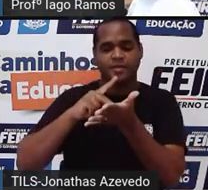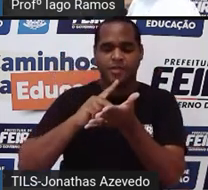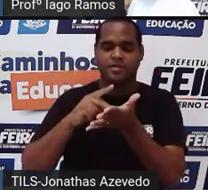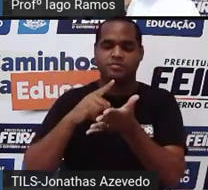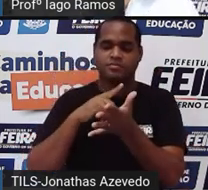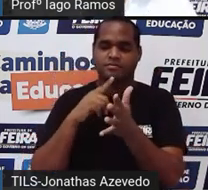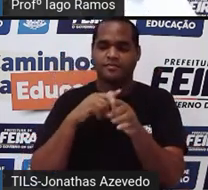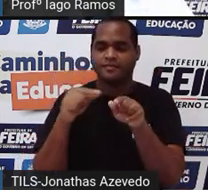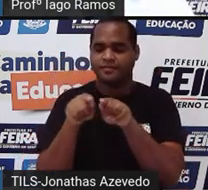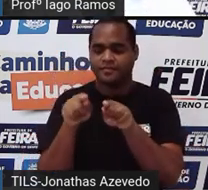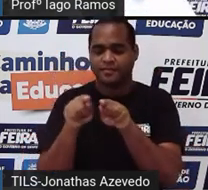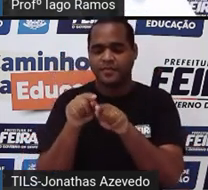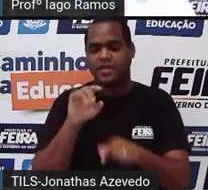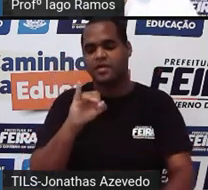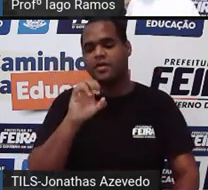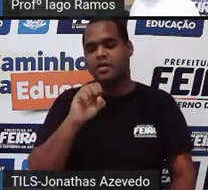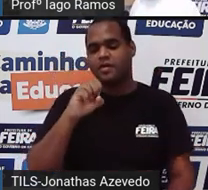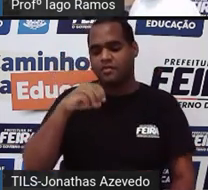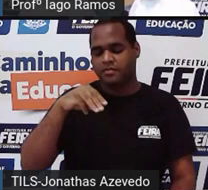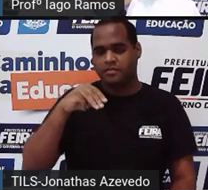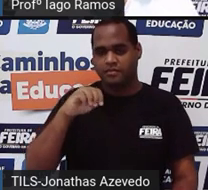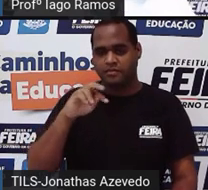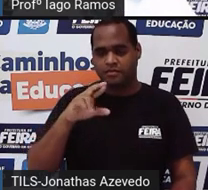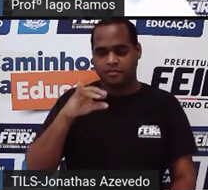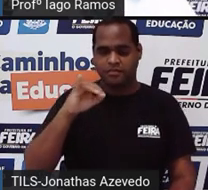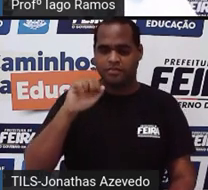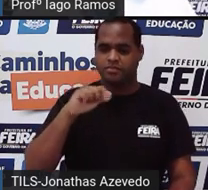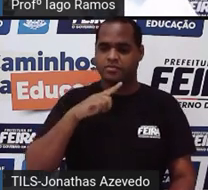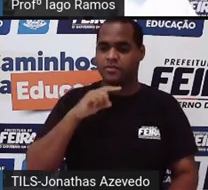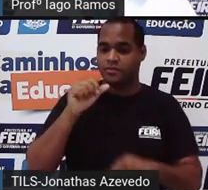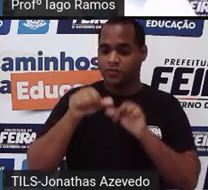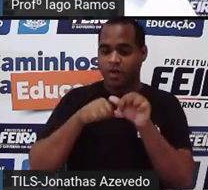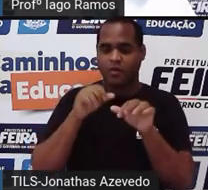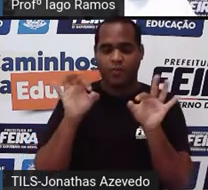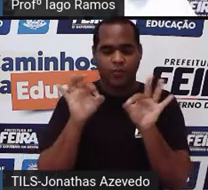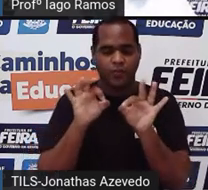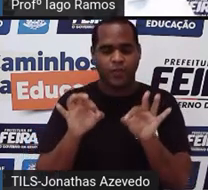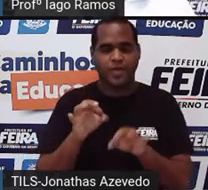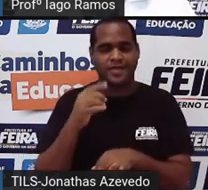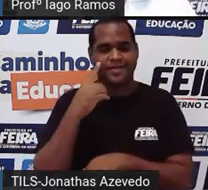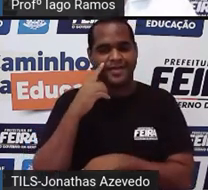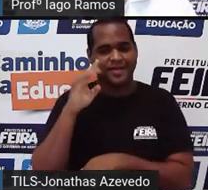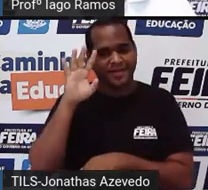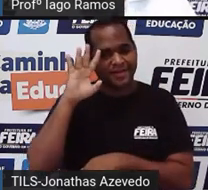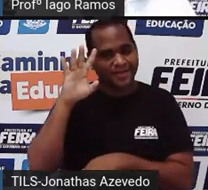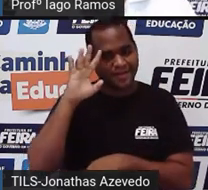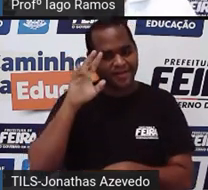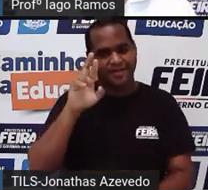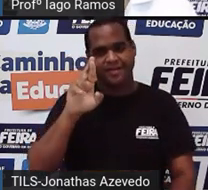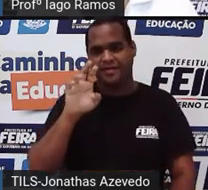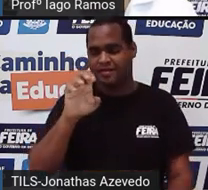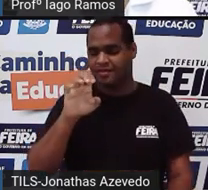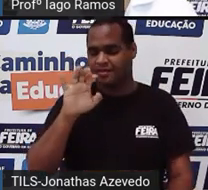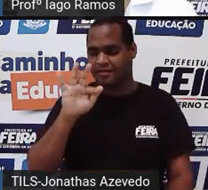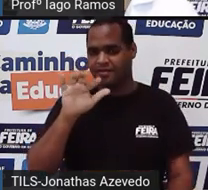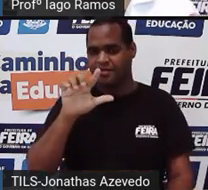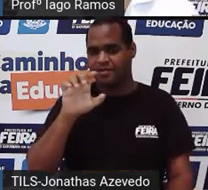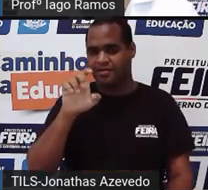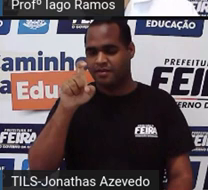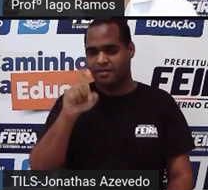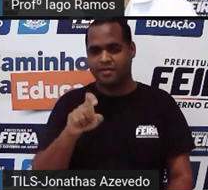geométrica-isométrica, porque não muda as medidas da figura, chamada de reflexão. Tá?